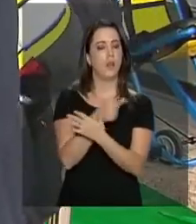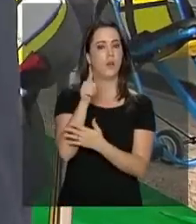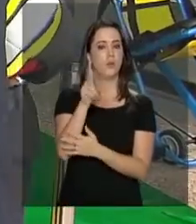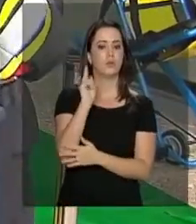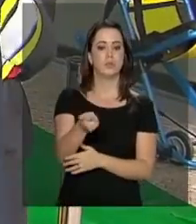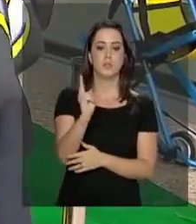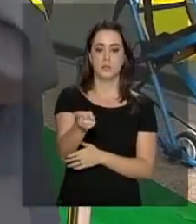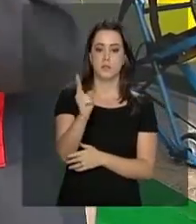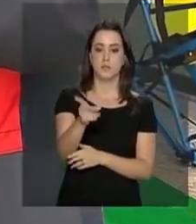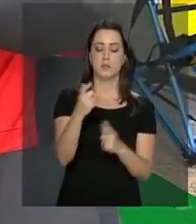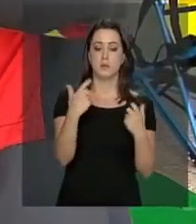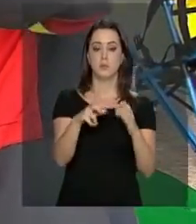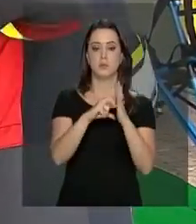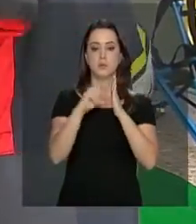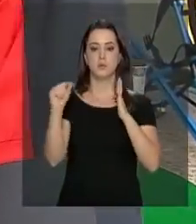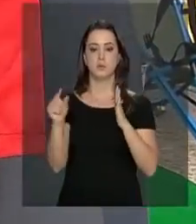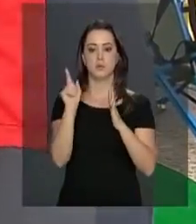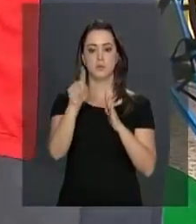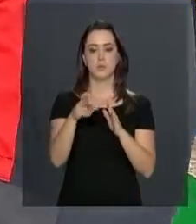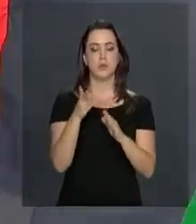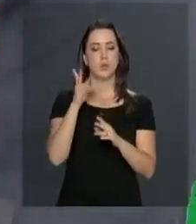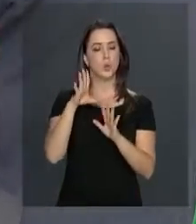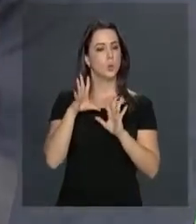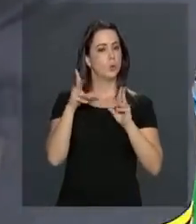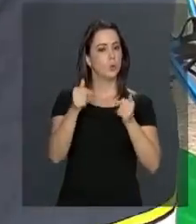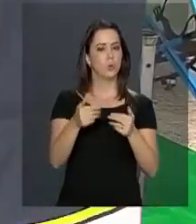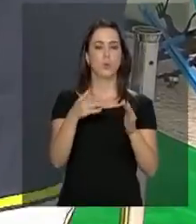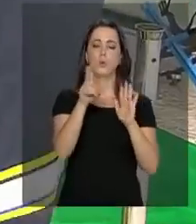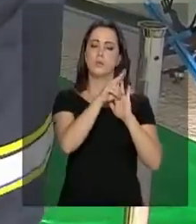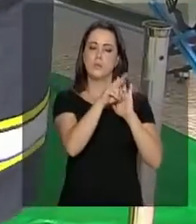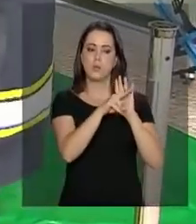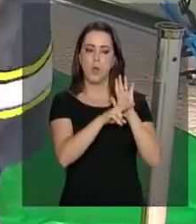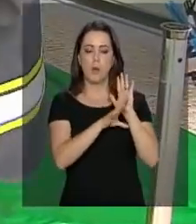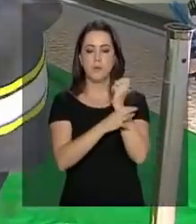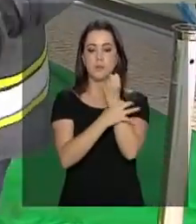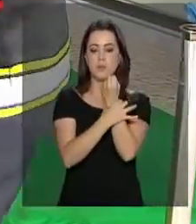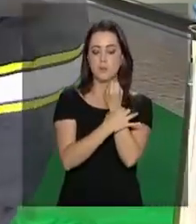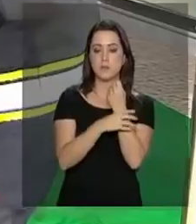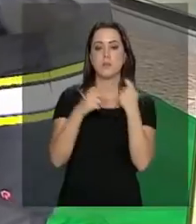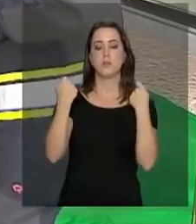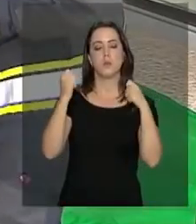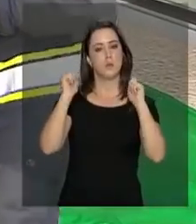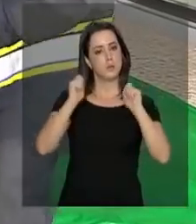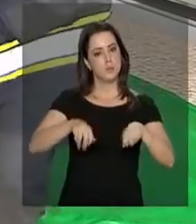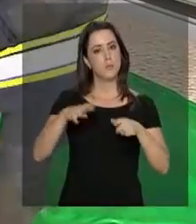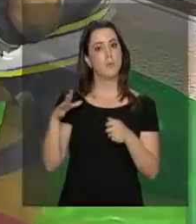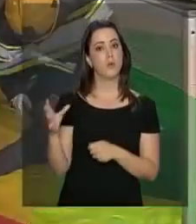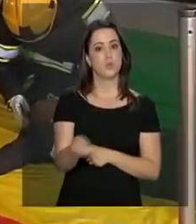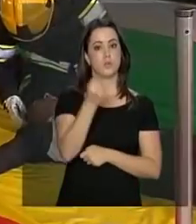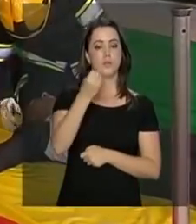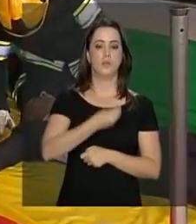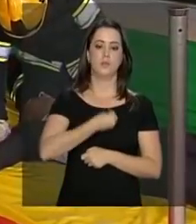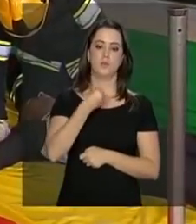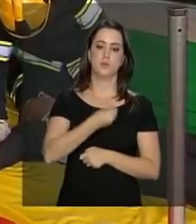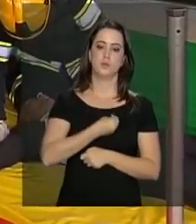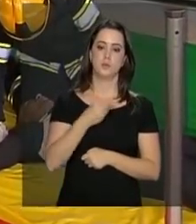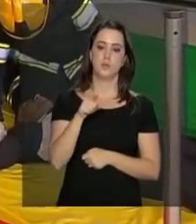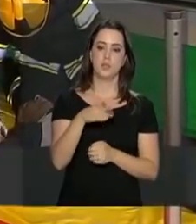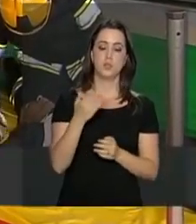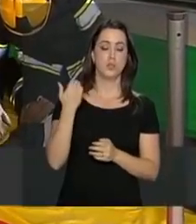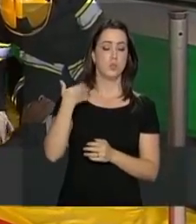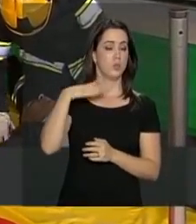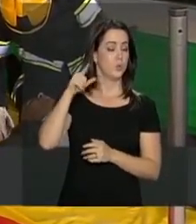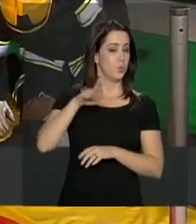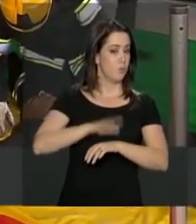constantemente no Palácio do Planalto, segue todos os padrões de segurança e pode salvar vidas. Este é um dos momentos